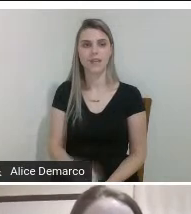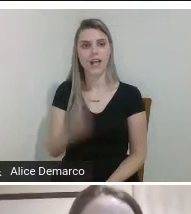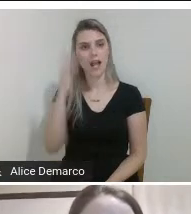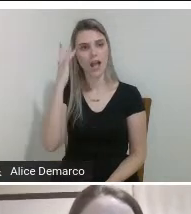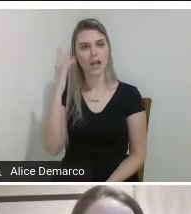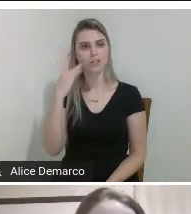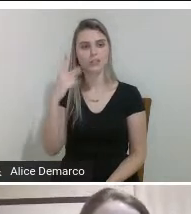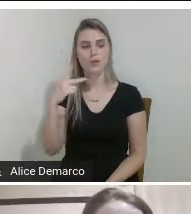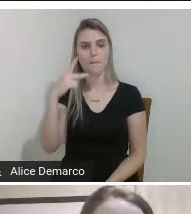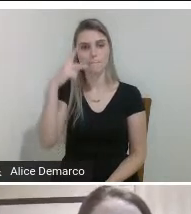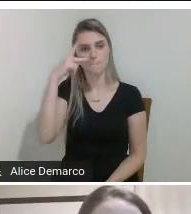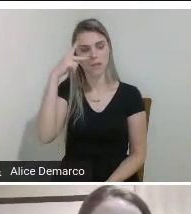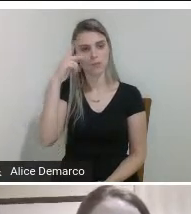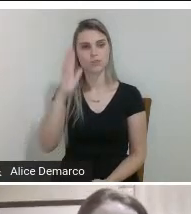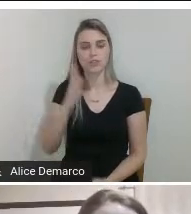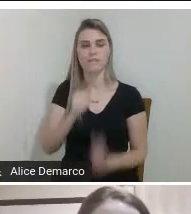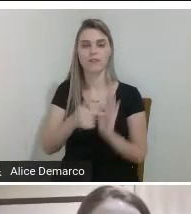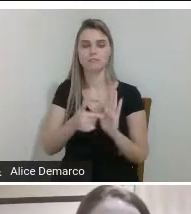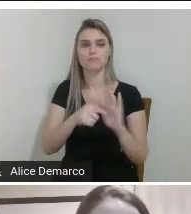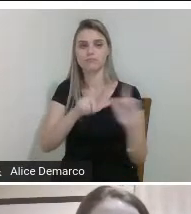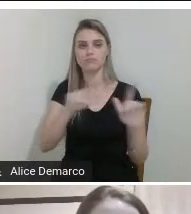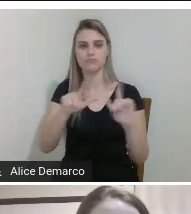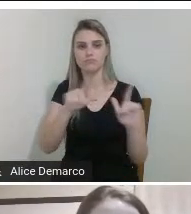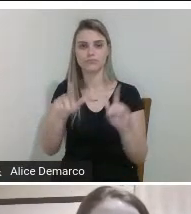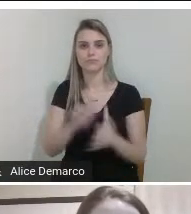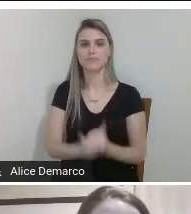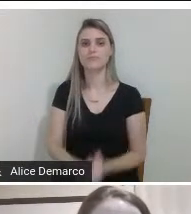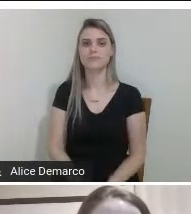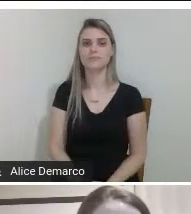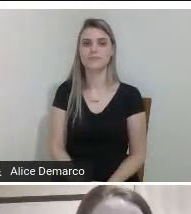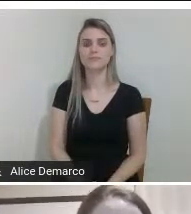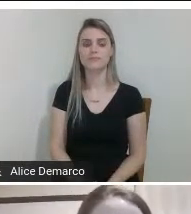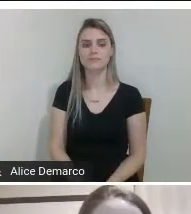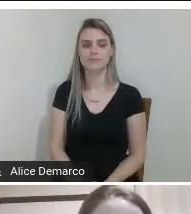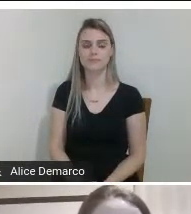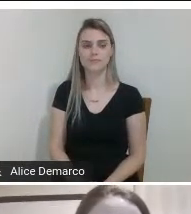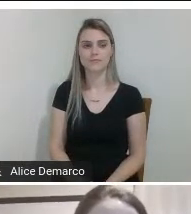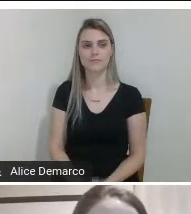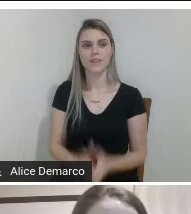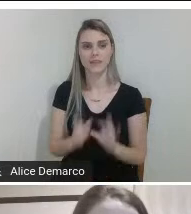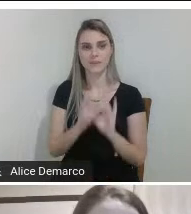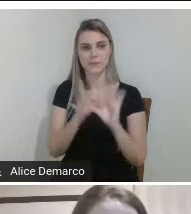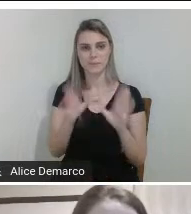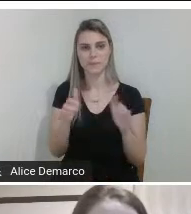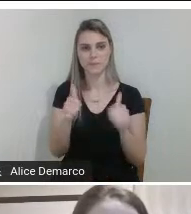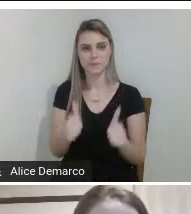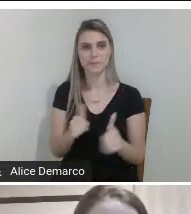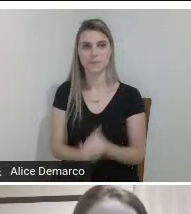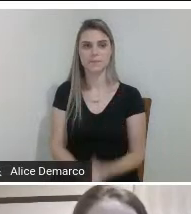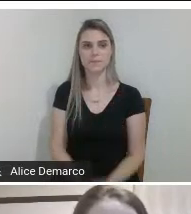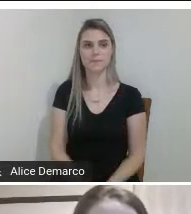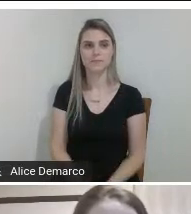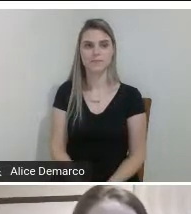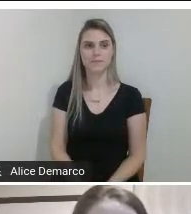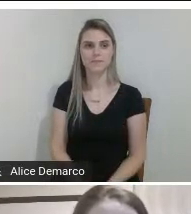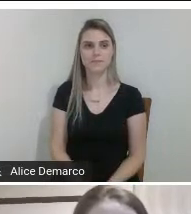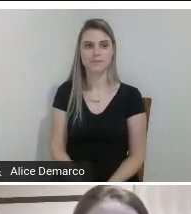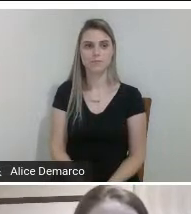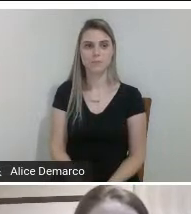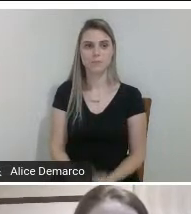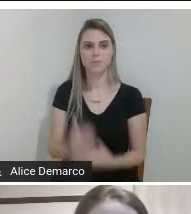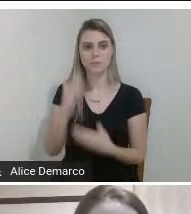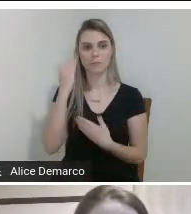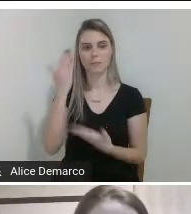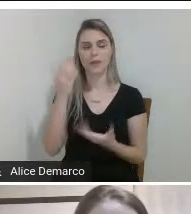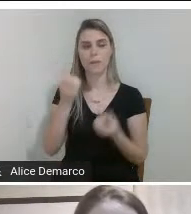projetar os slides logo mais e fiquem à vontade obrigada então boa